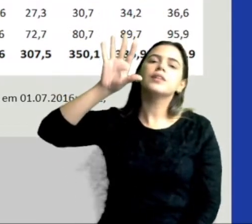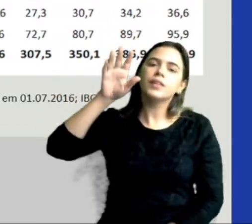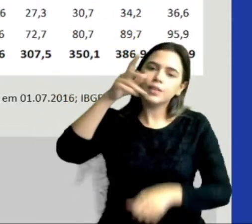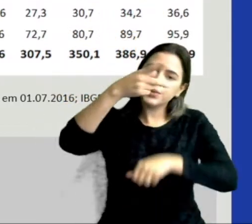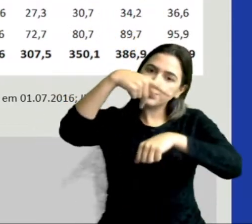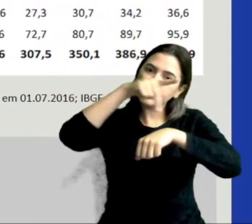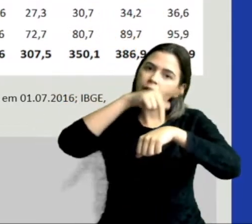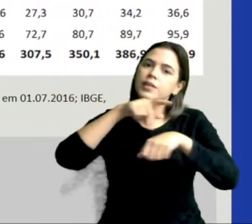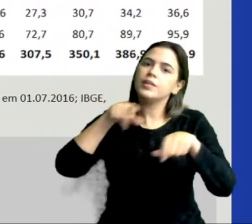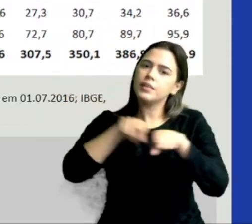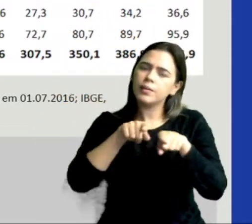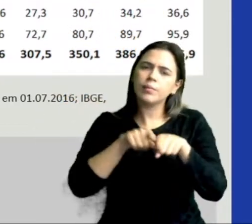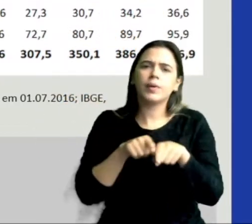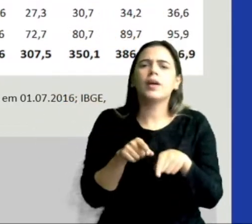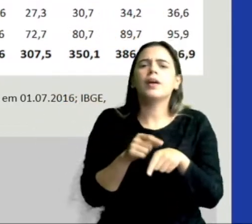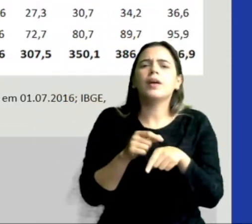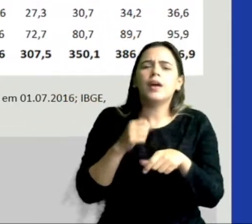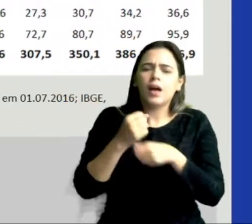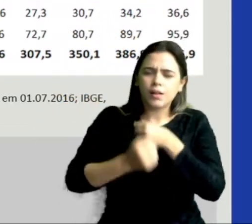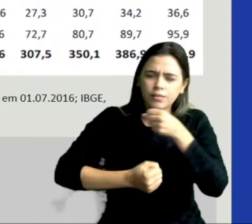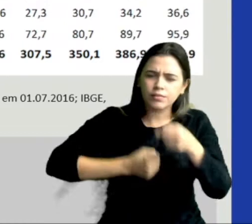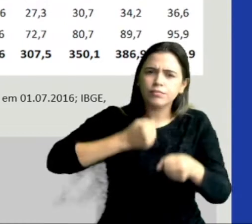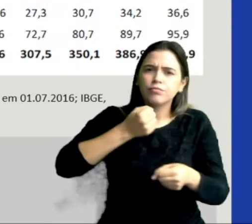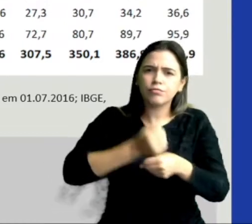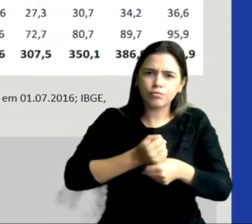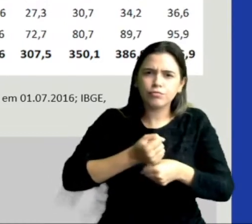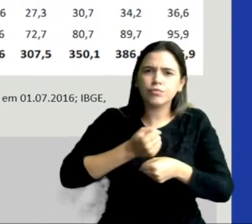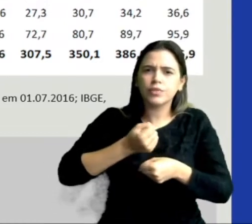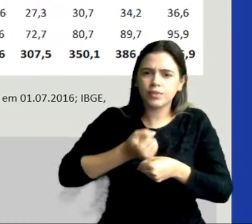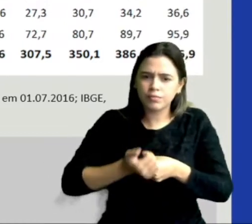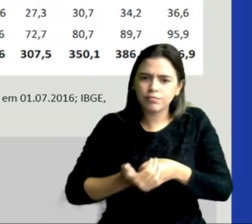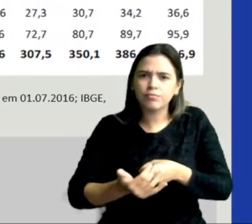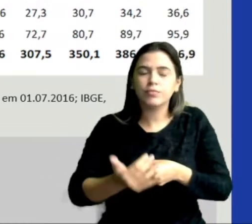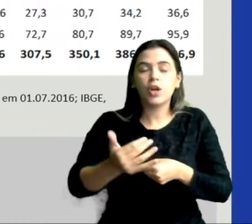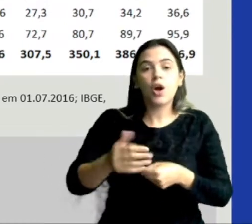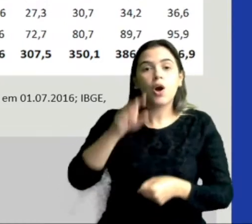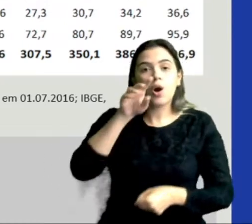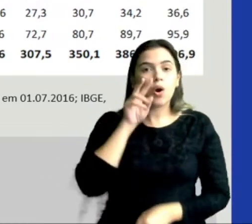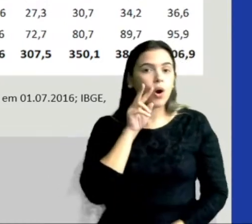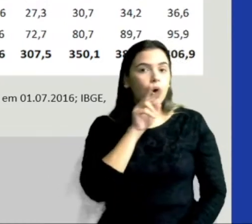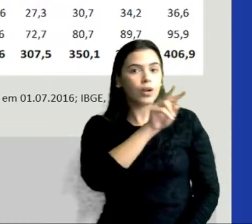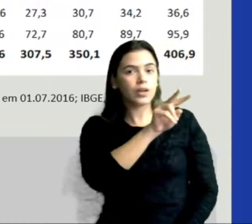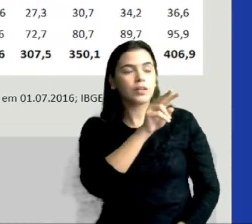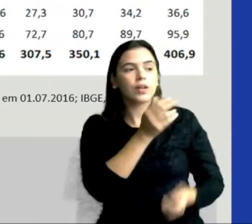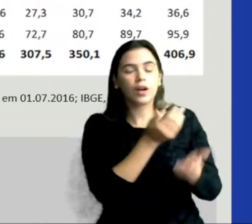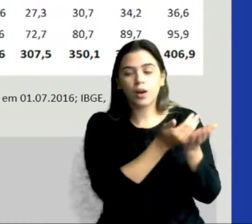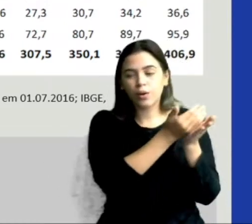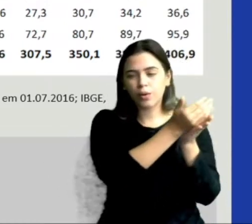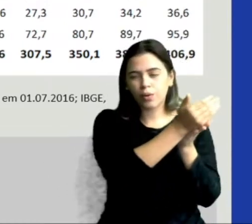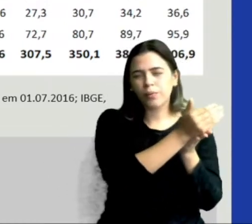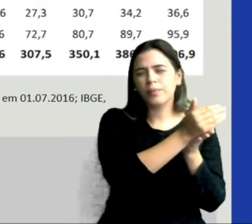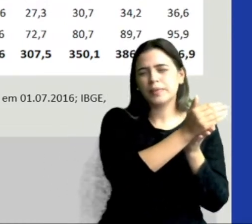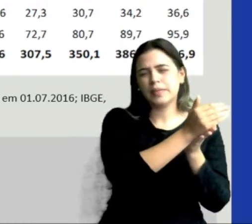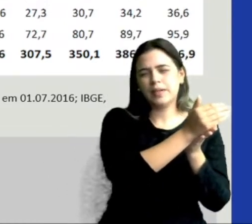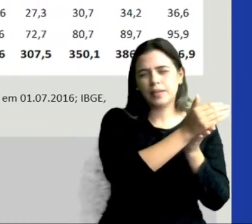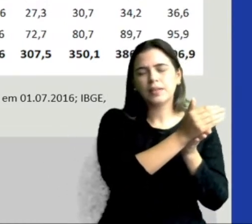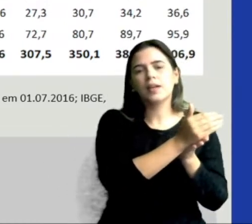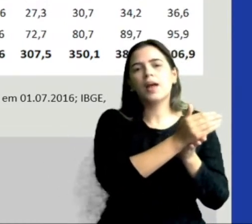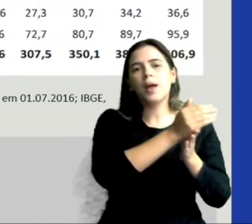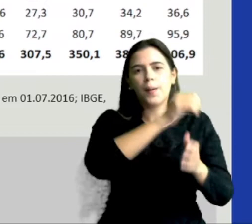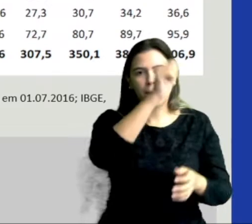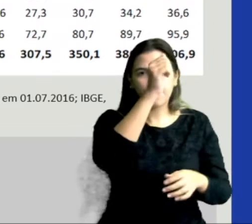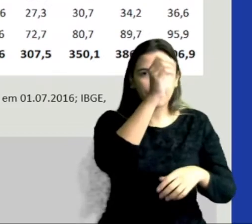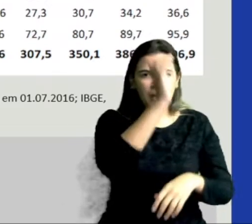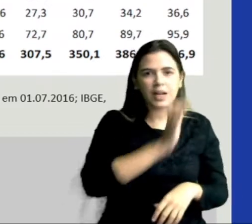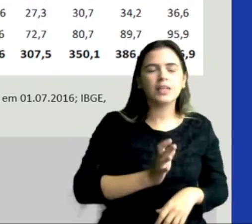longo de alguns anos. Então, olhando a tabela ali, gente, nós vimos lá no início dela, a unidade geográfica, quer dizer, marca Brasil,